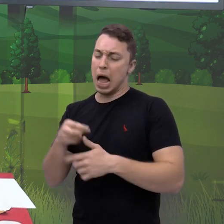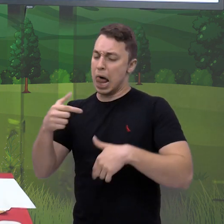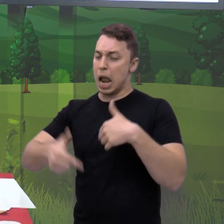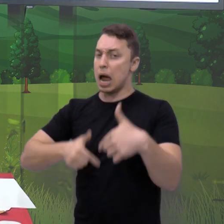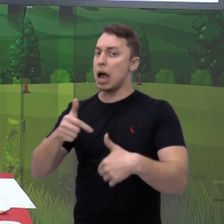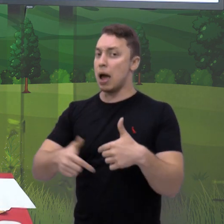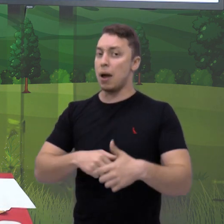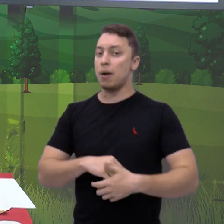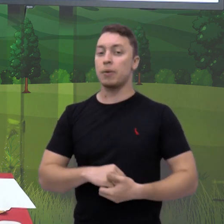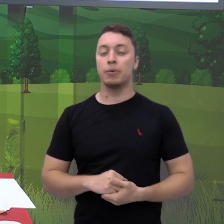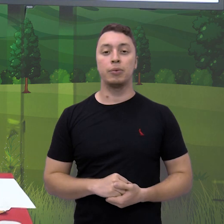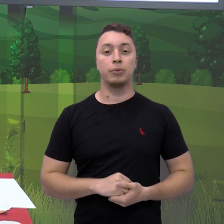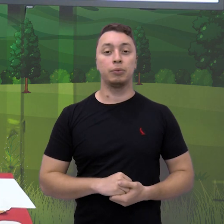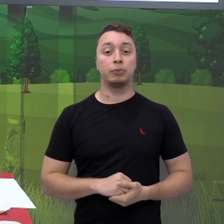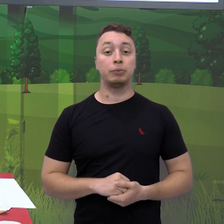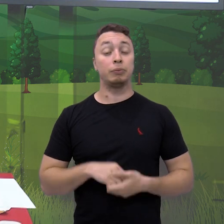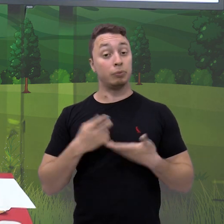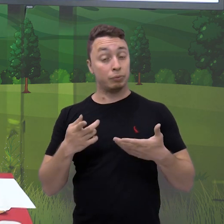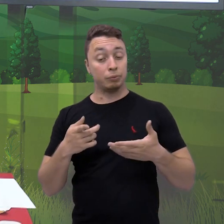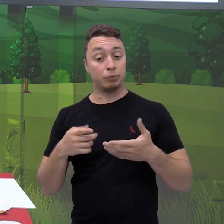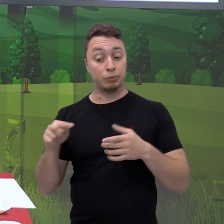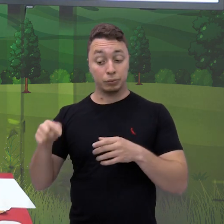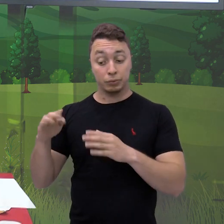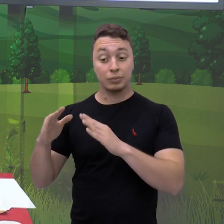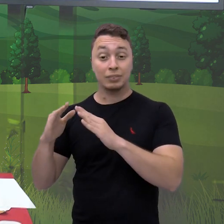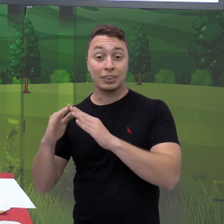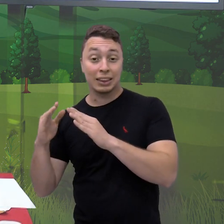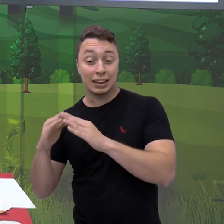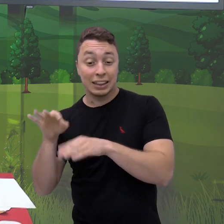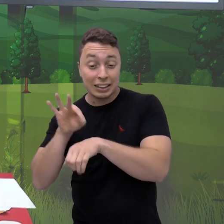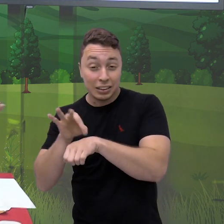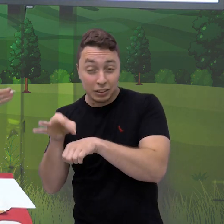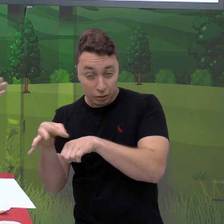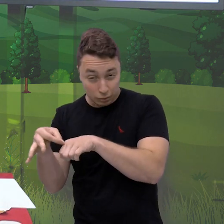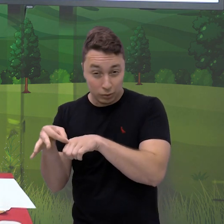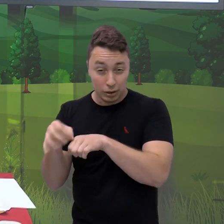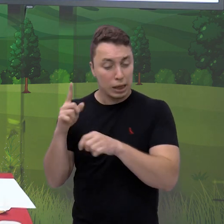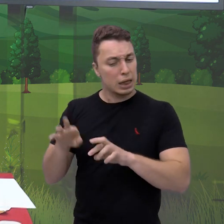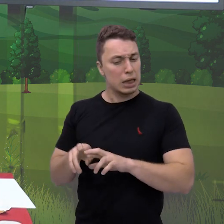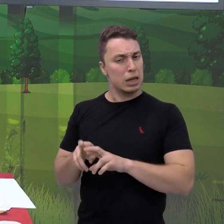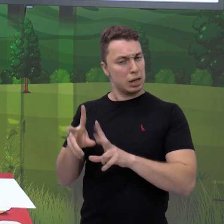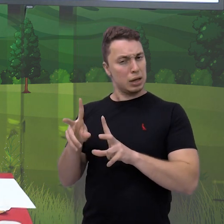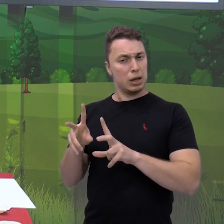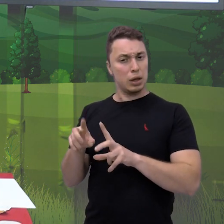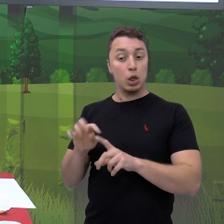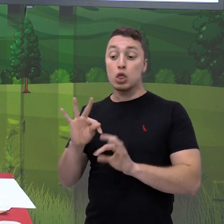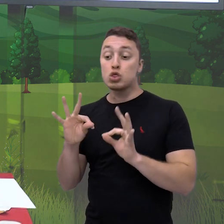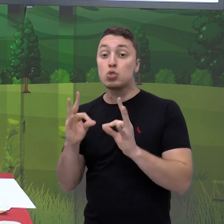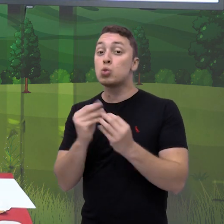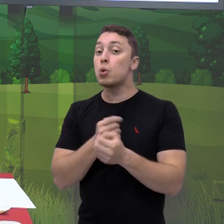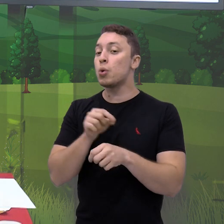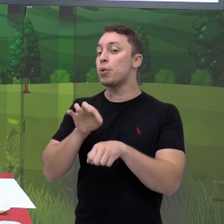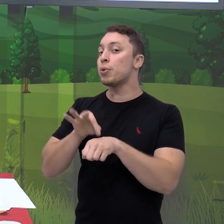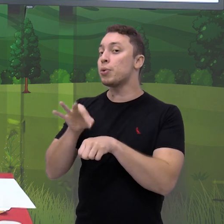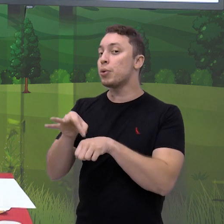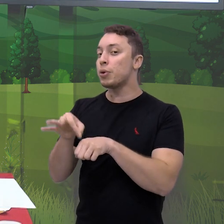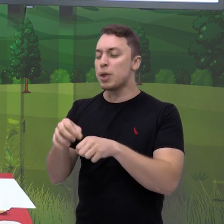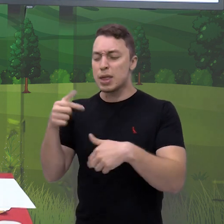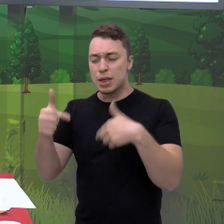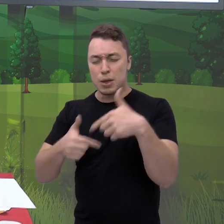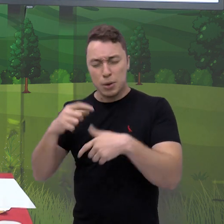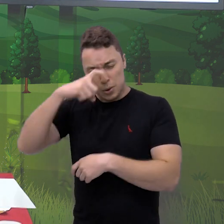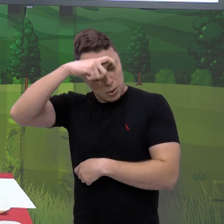E nesse formigueiro estava acontecendo uma coisa bem diferente. Todas as formiguinhas estavam trabalhando